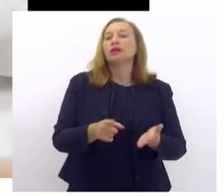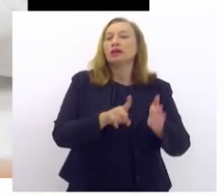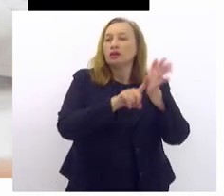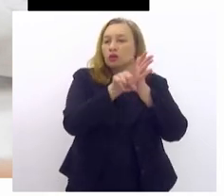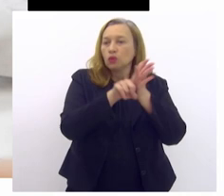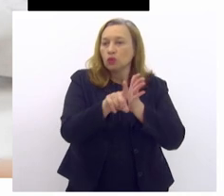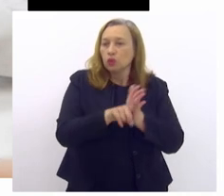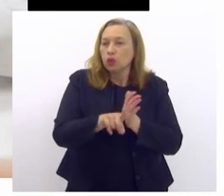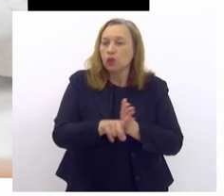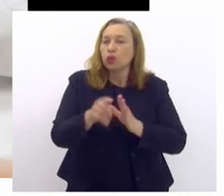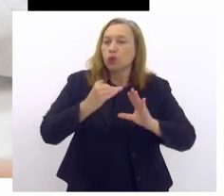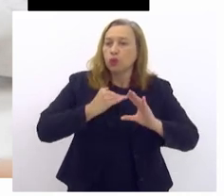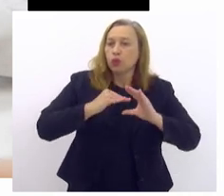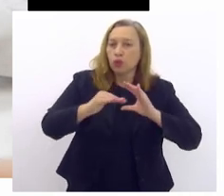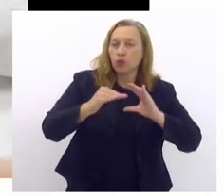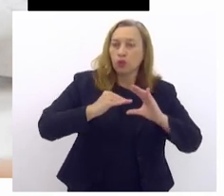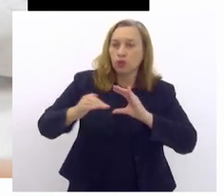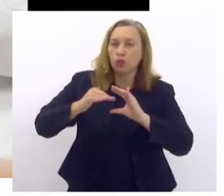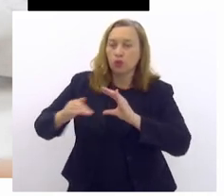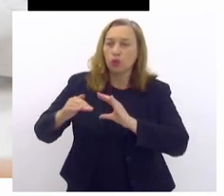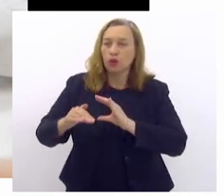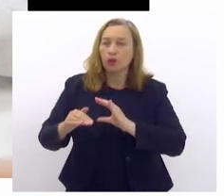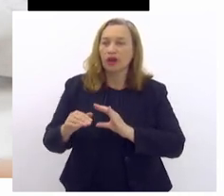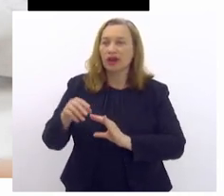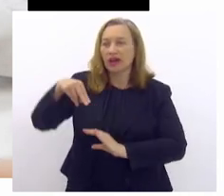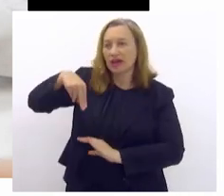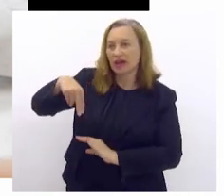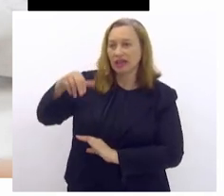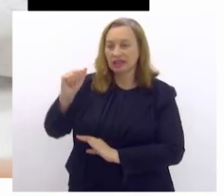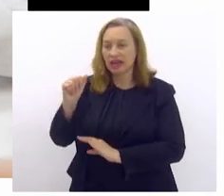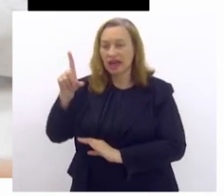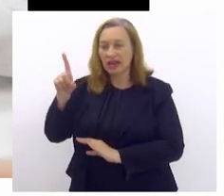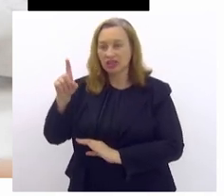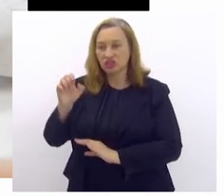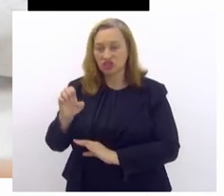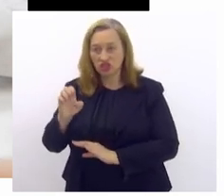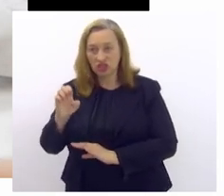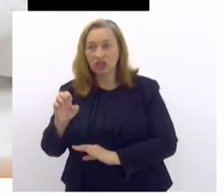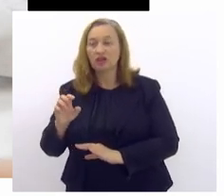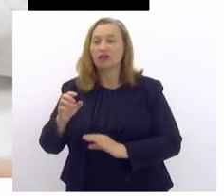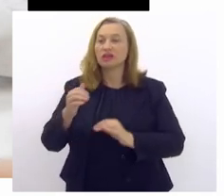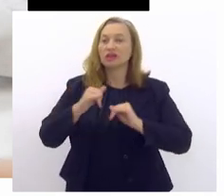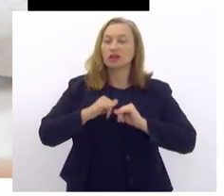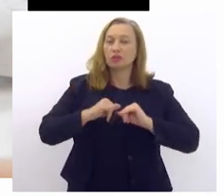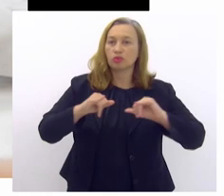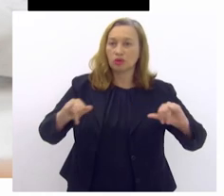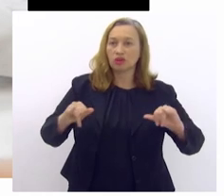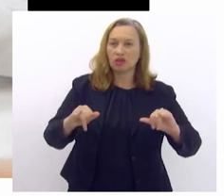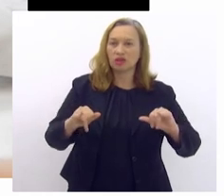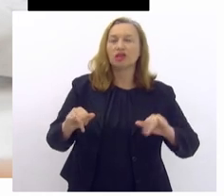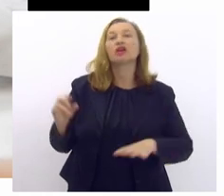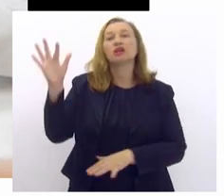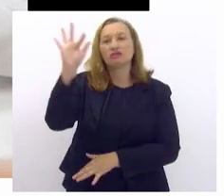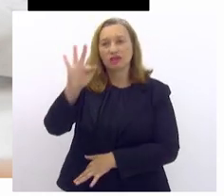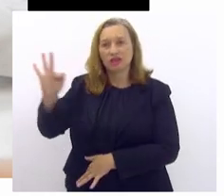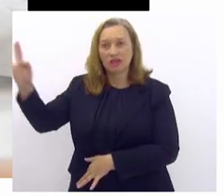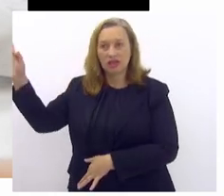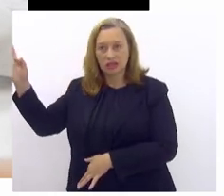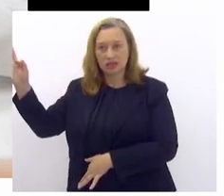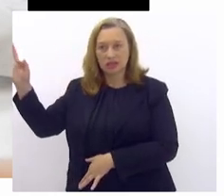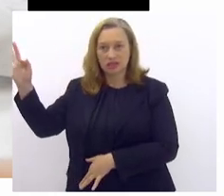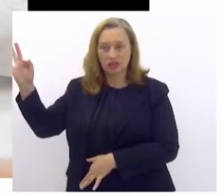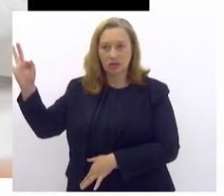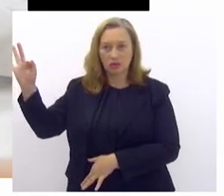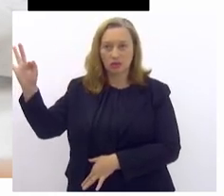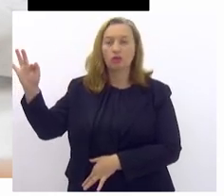vão estar sendo encaminhados para a ANAD, vão ser publicados na Federação Internacional do Diabetes e